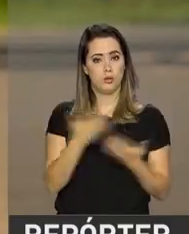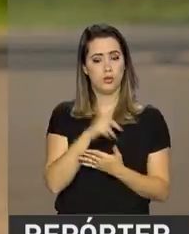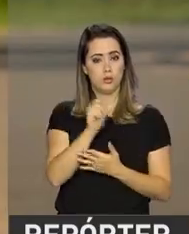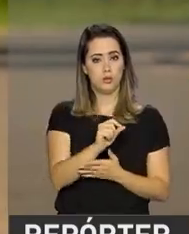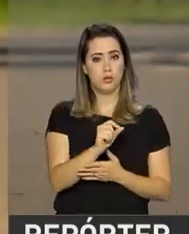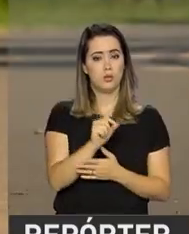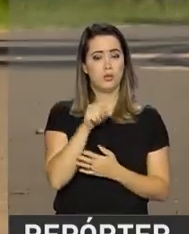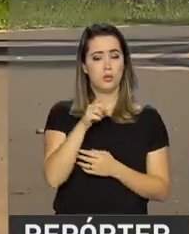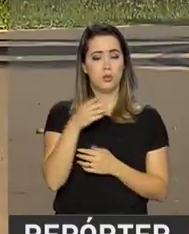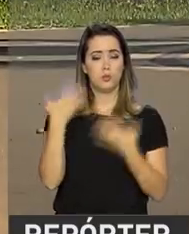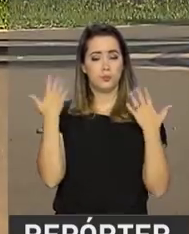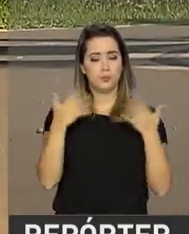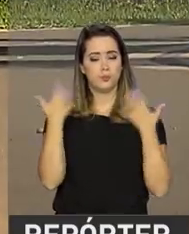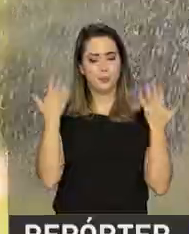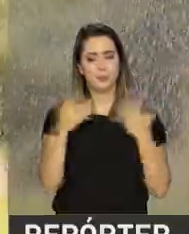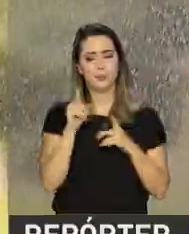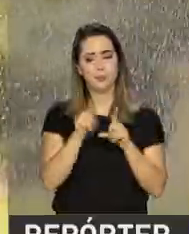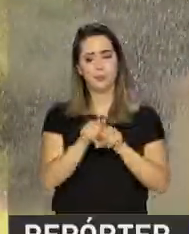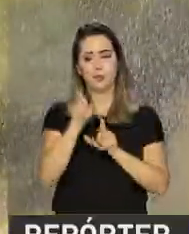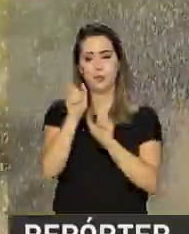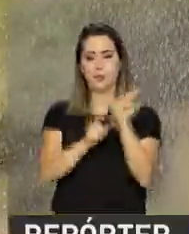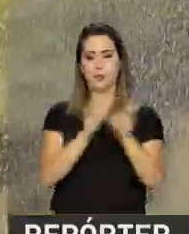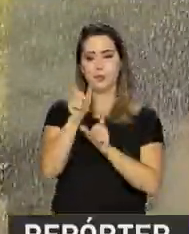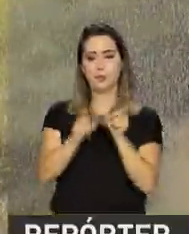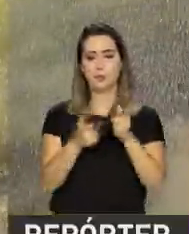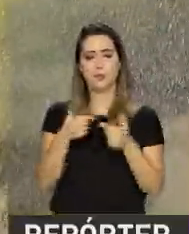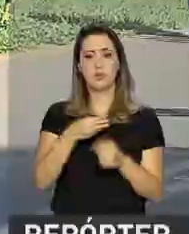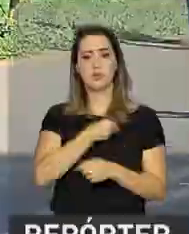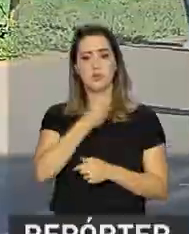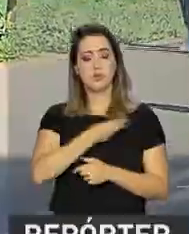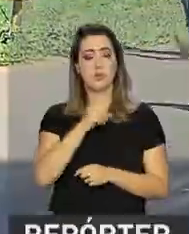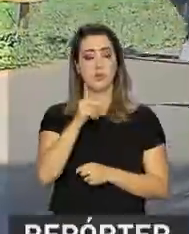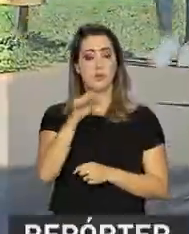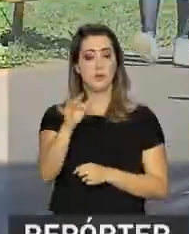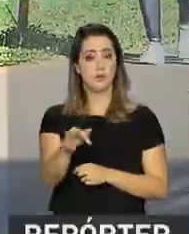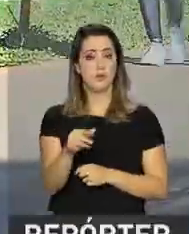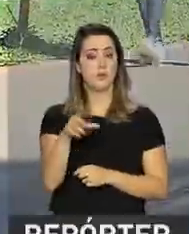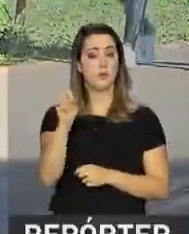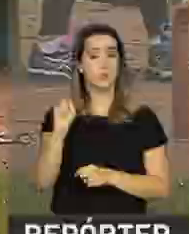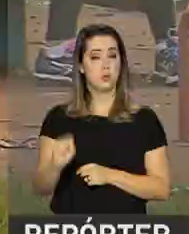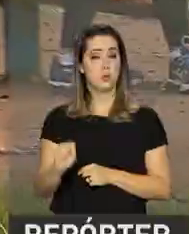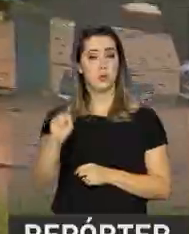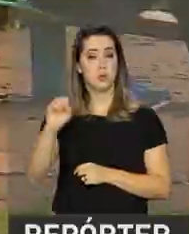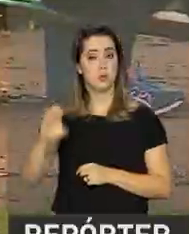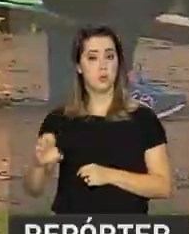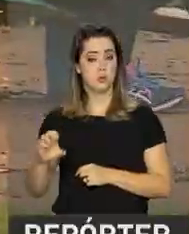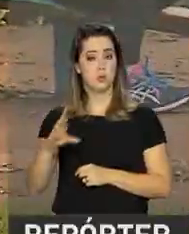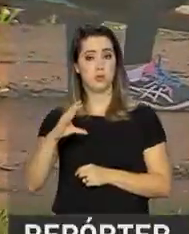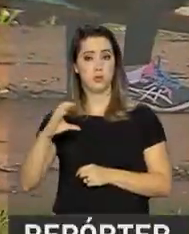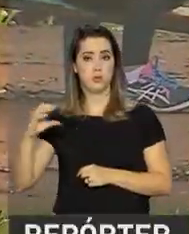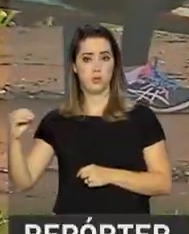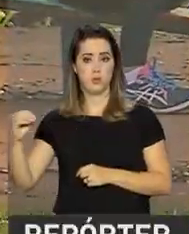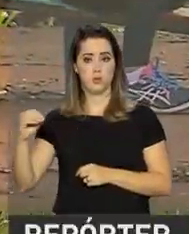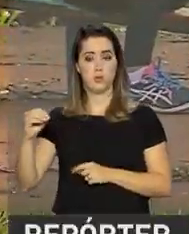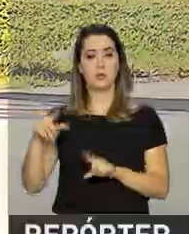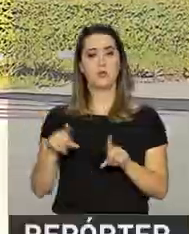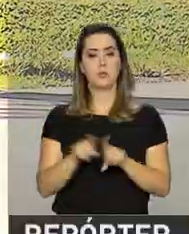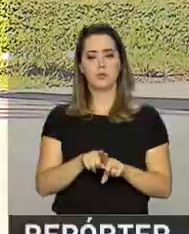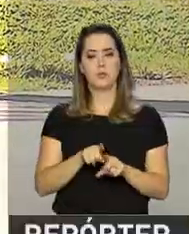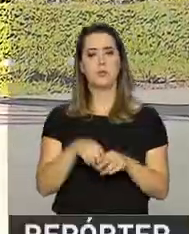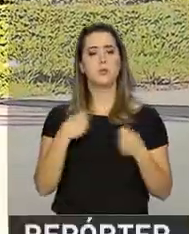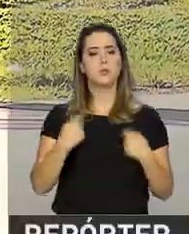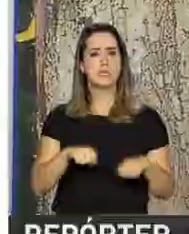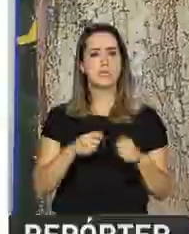-2018, quando os moradores do Distrito Federal, das regiões sul, sudeste, centro-oeste do país,